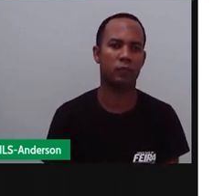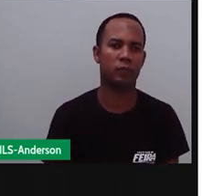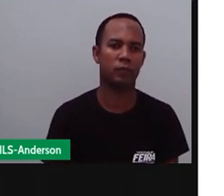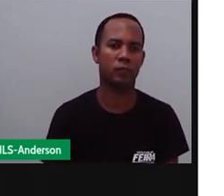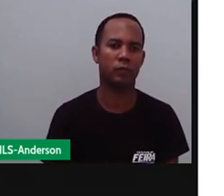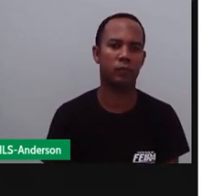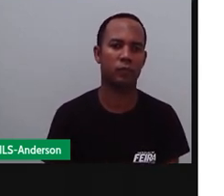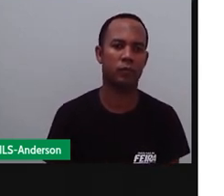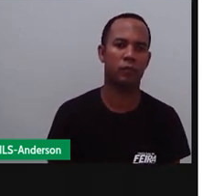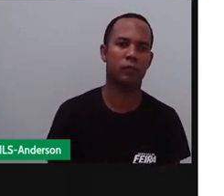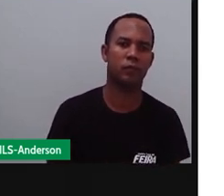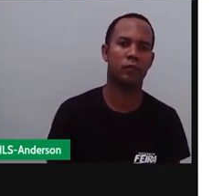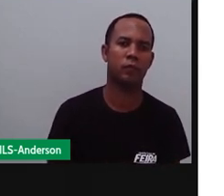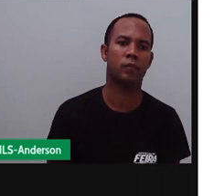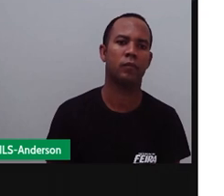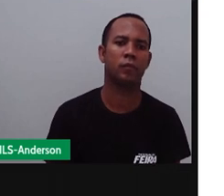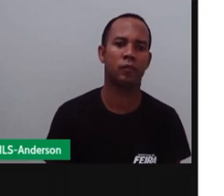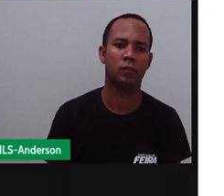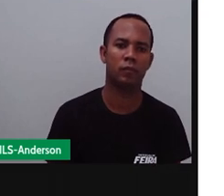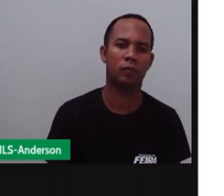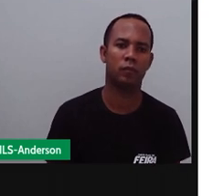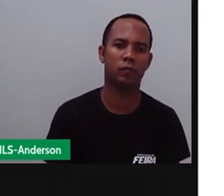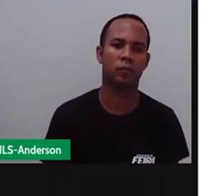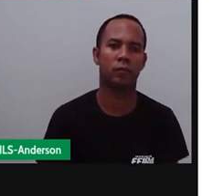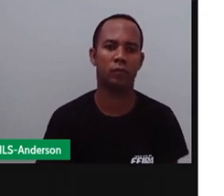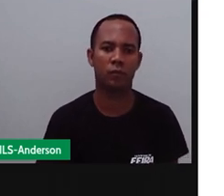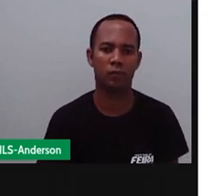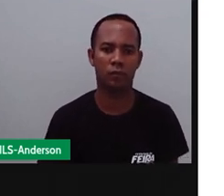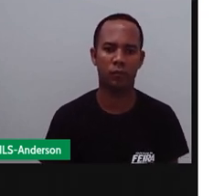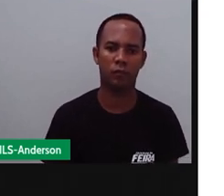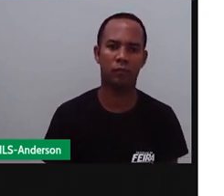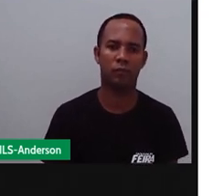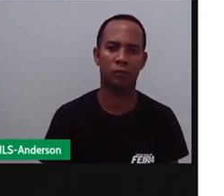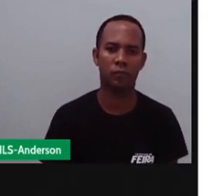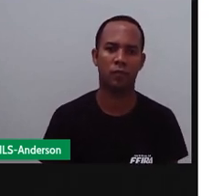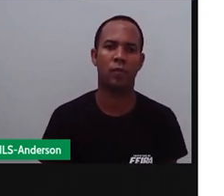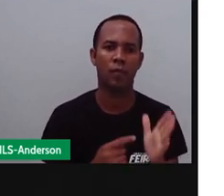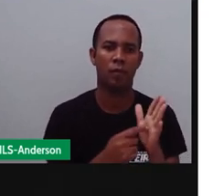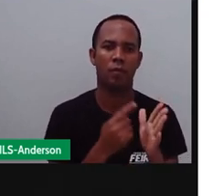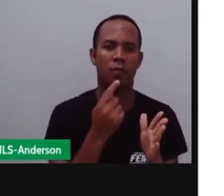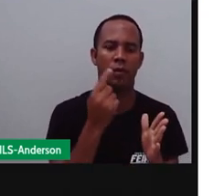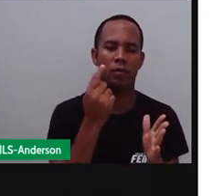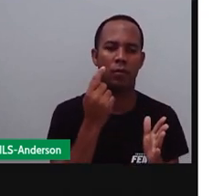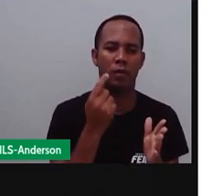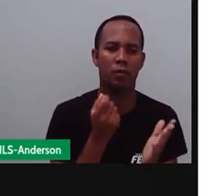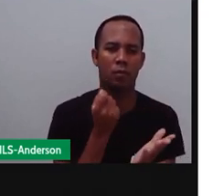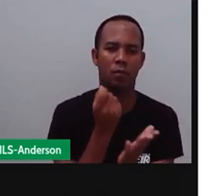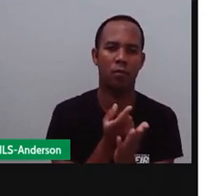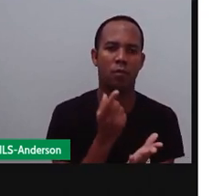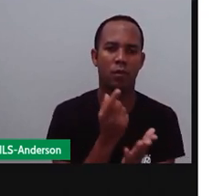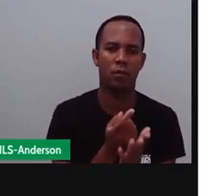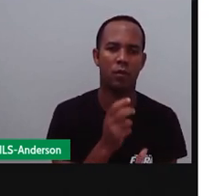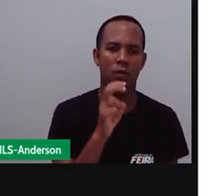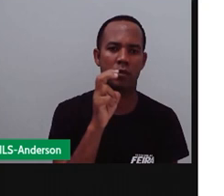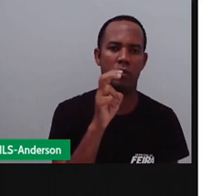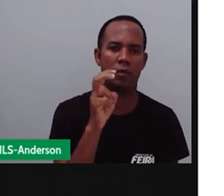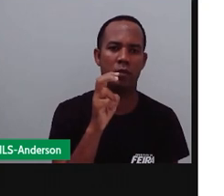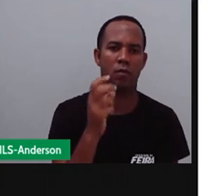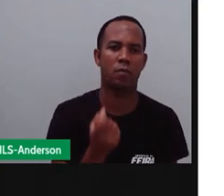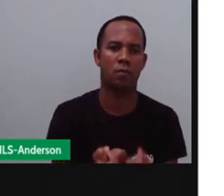gente teria que pintar o quê? Um quadrinho desse, certo? Então, o primeiro, né? Comprou cinco pipocas. Vamos lá?